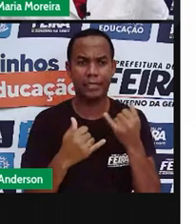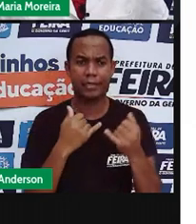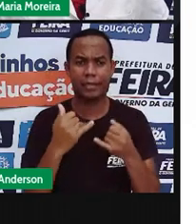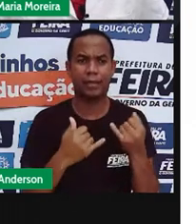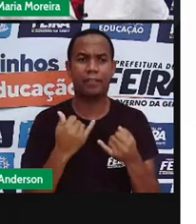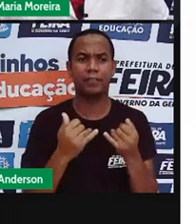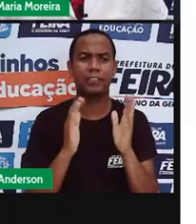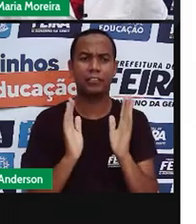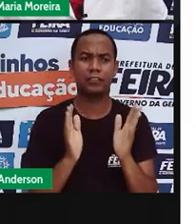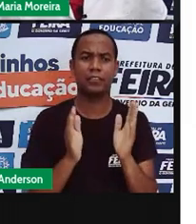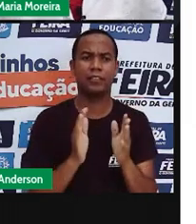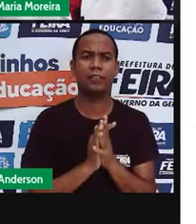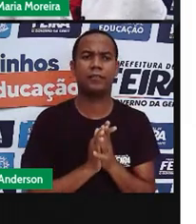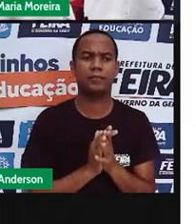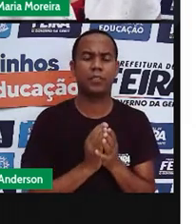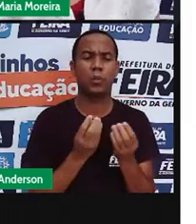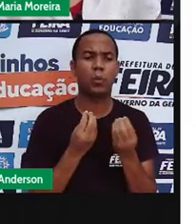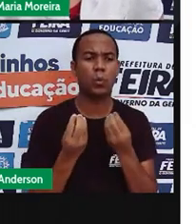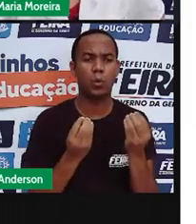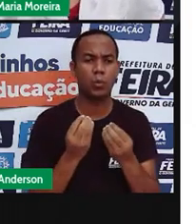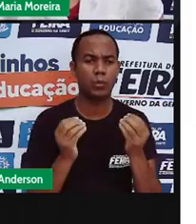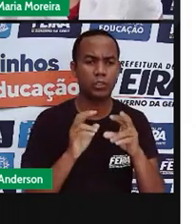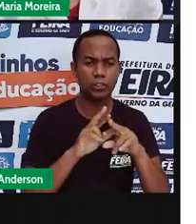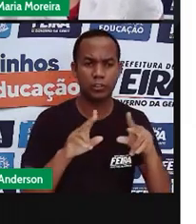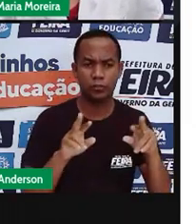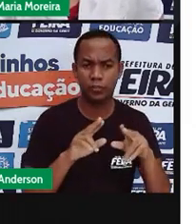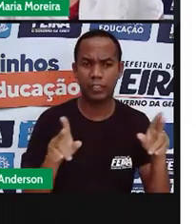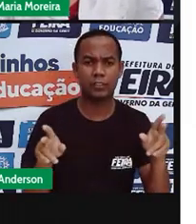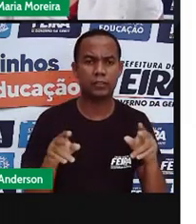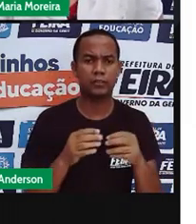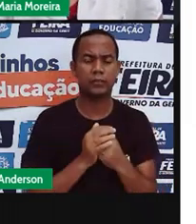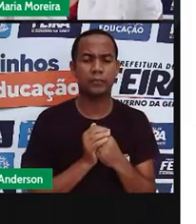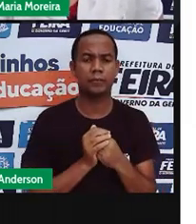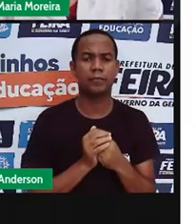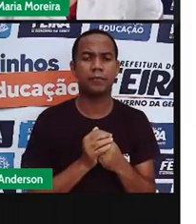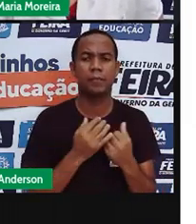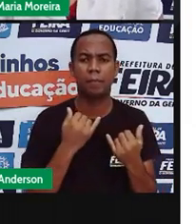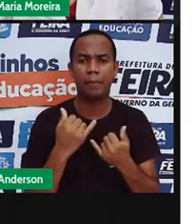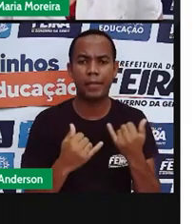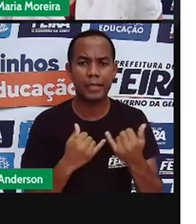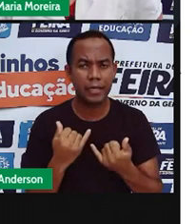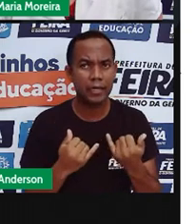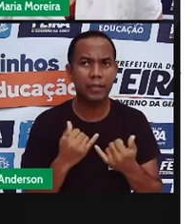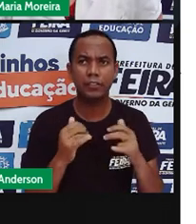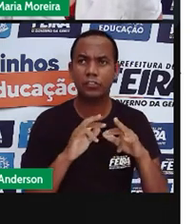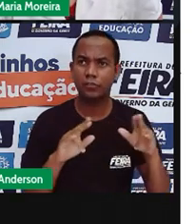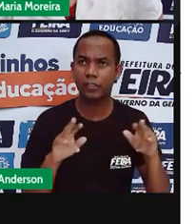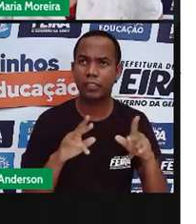ser praticado de diversas maneiras, né? E que maneiras são essas?